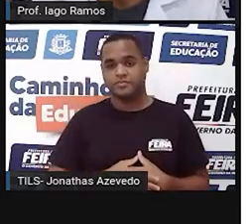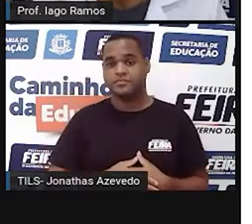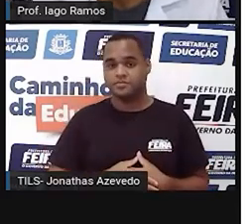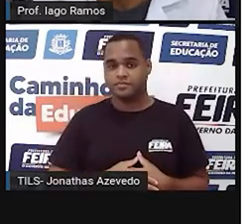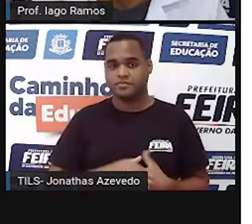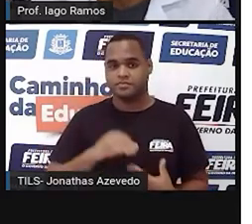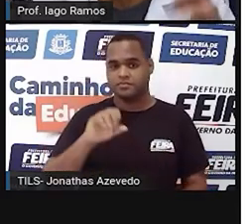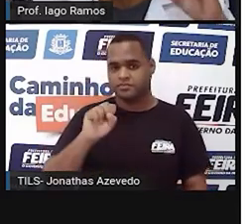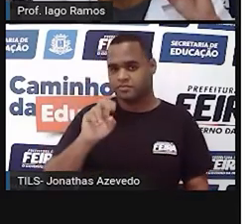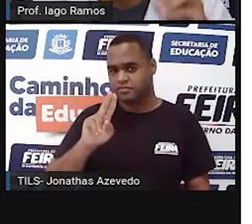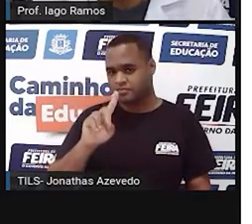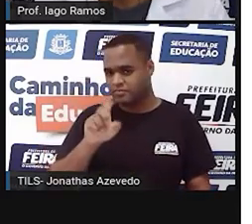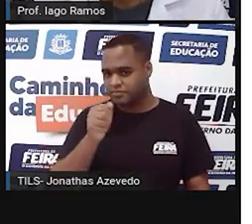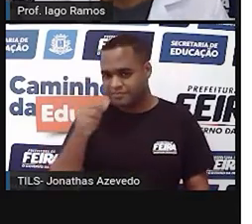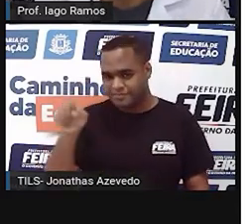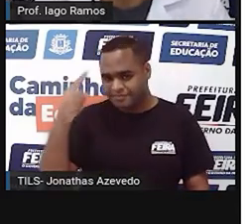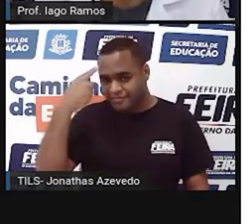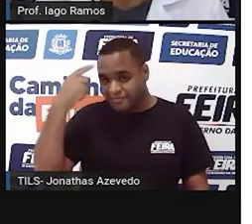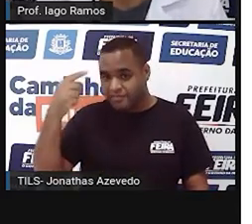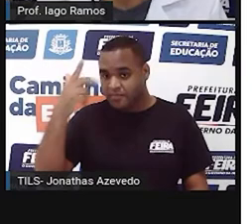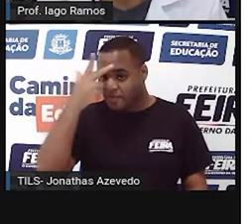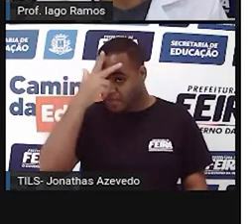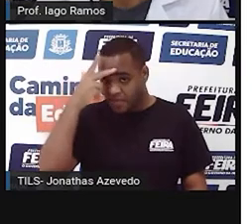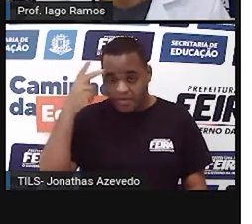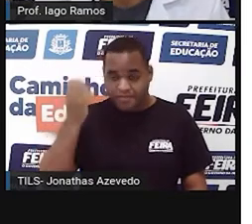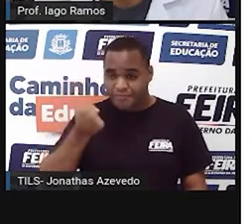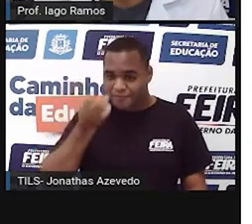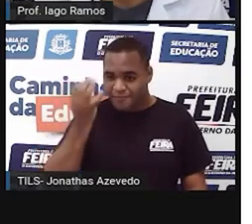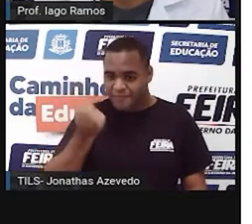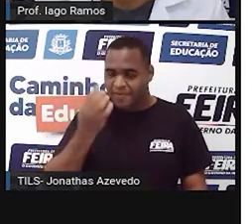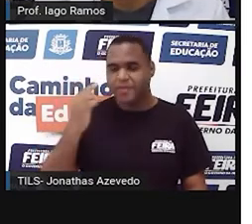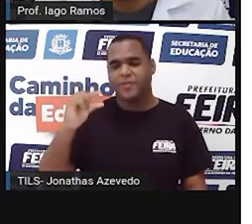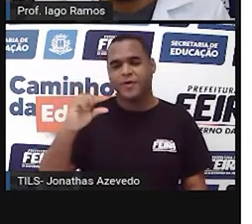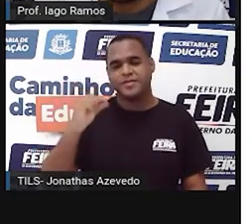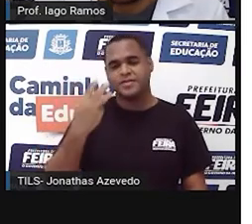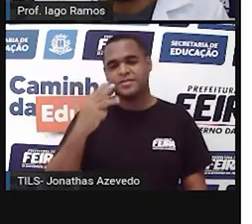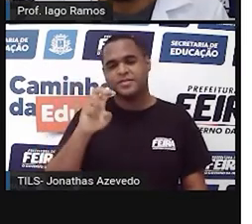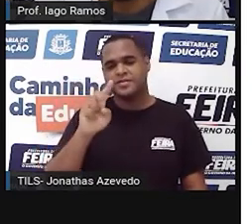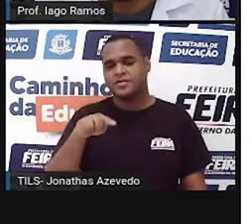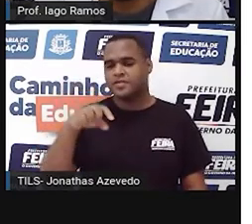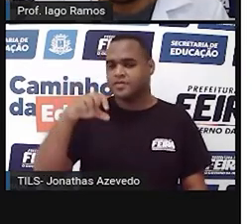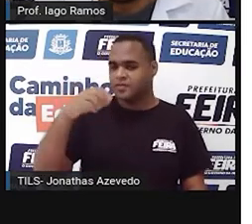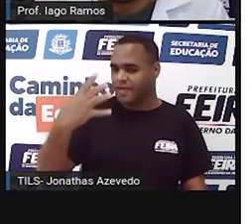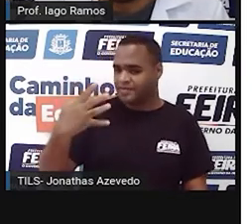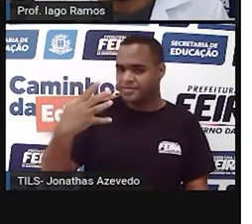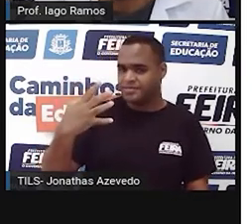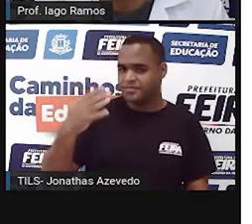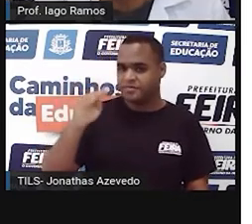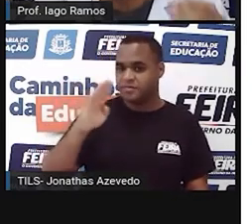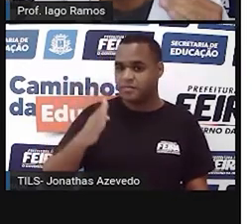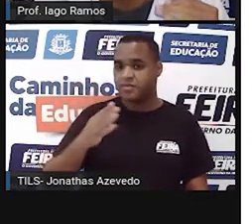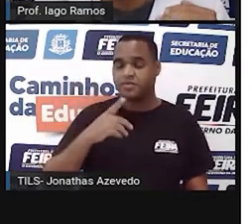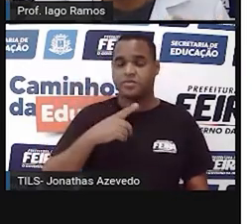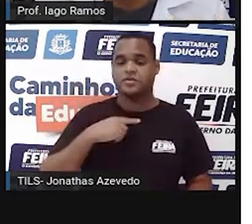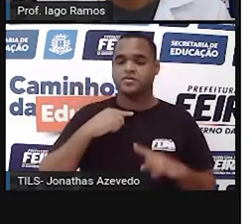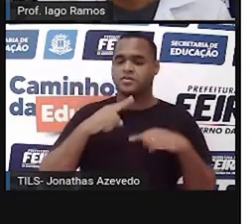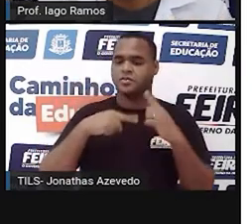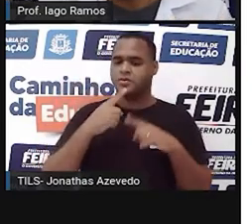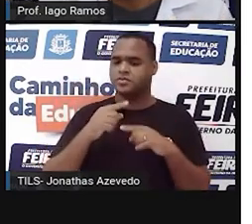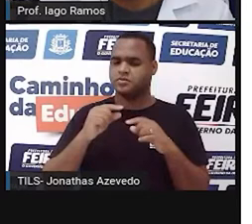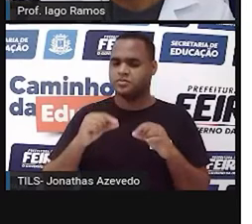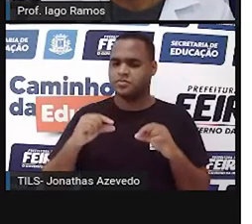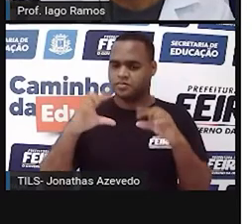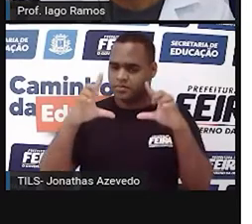Sudão, com a menor quantidade de pessoas, 35,4 milhões. E depois aumenta,